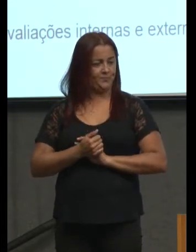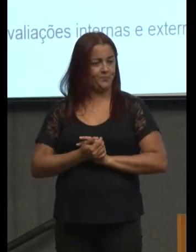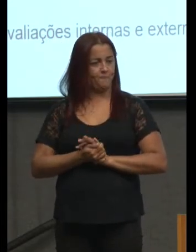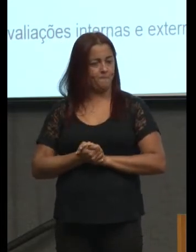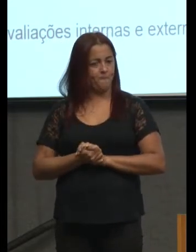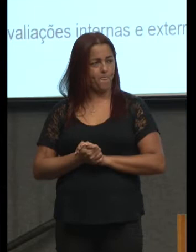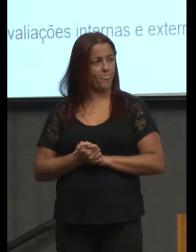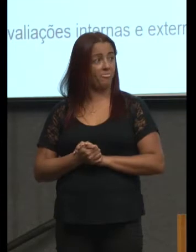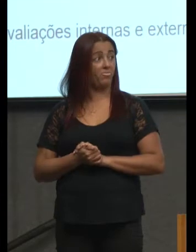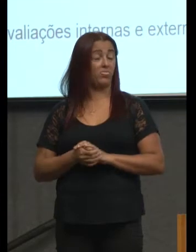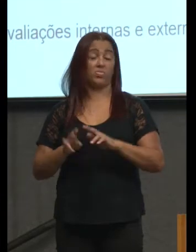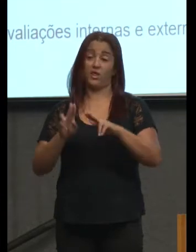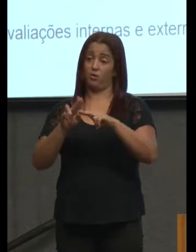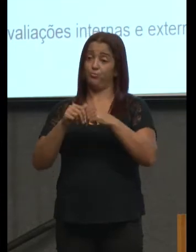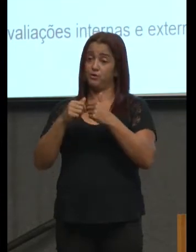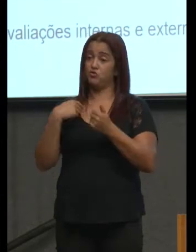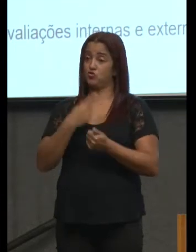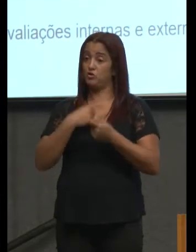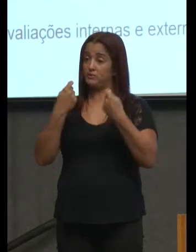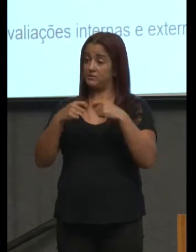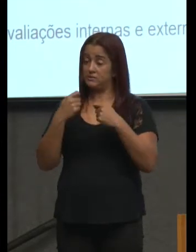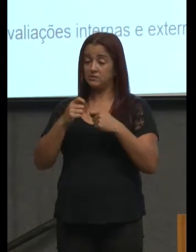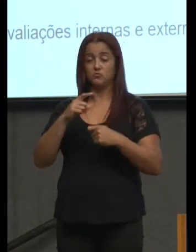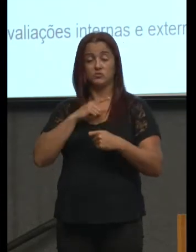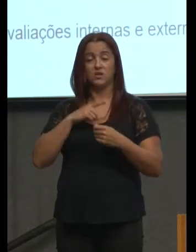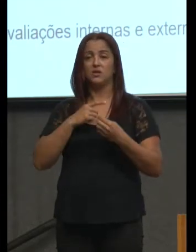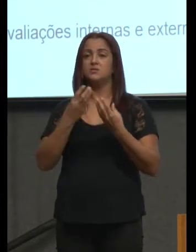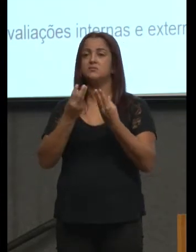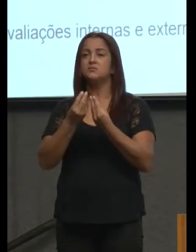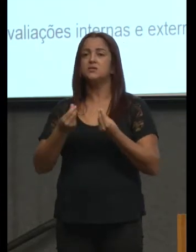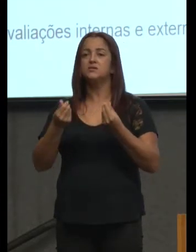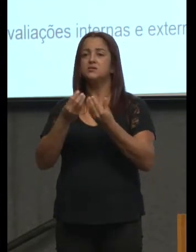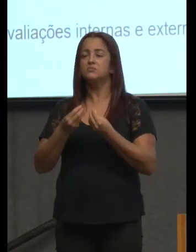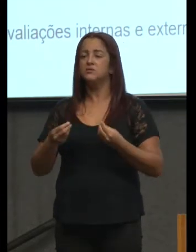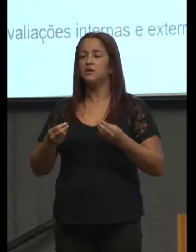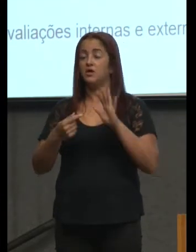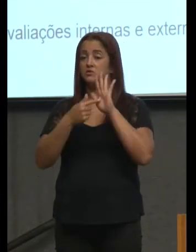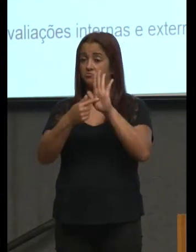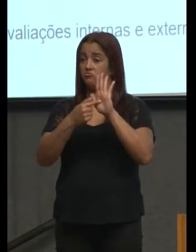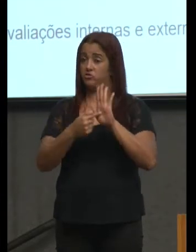por isso que nós temos que ter muita sensibilidade aos indicadores